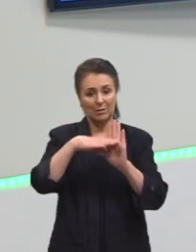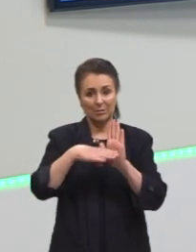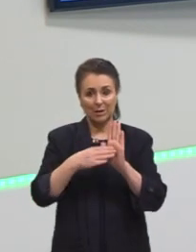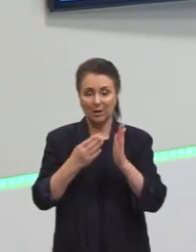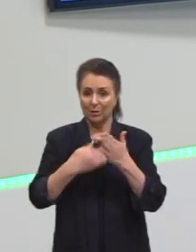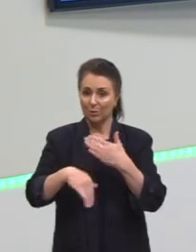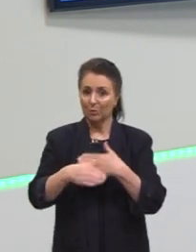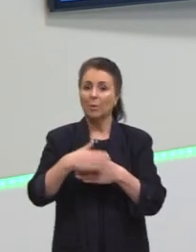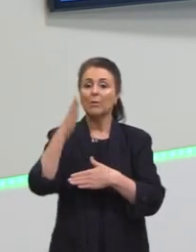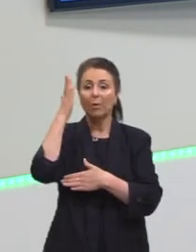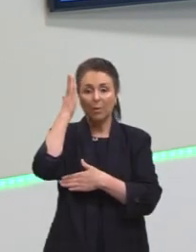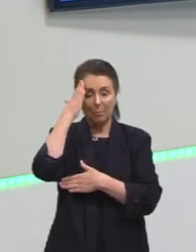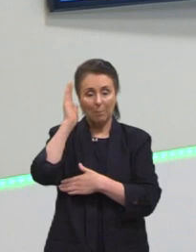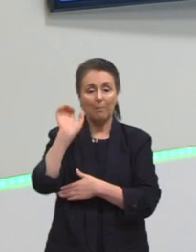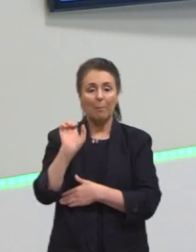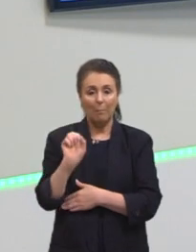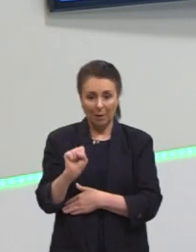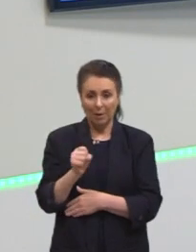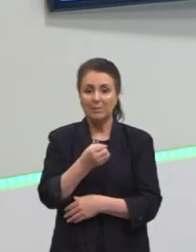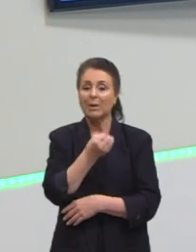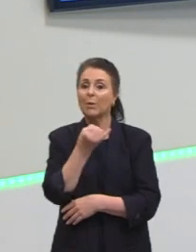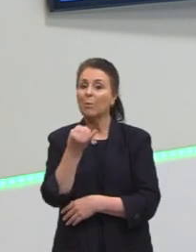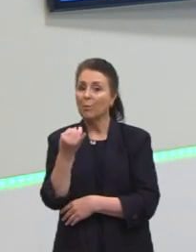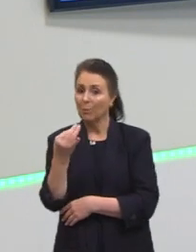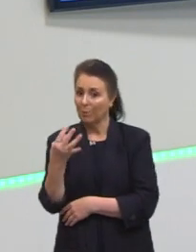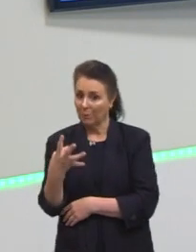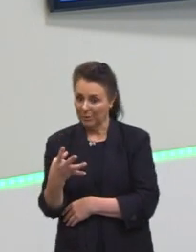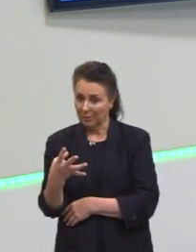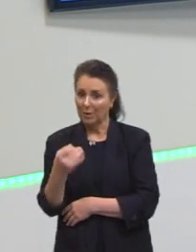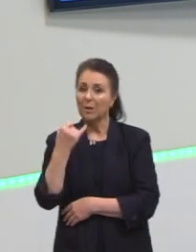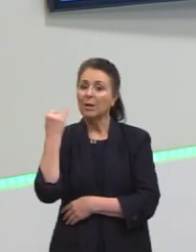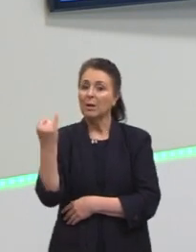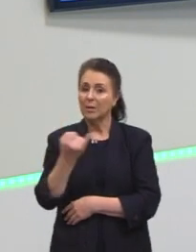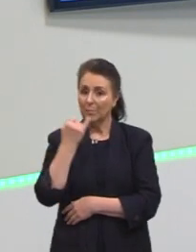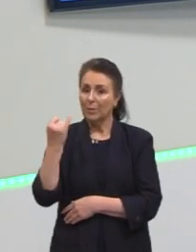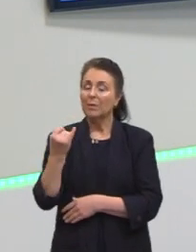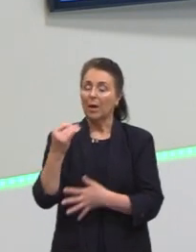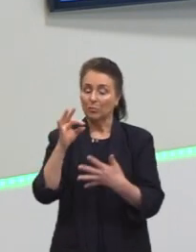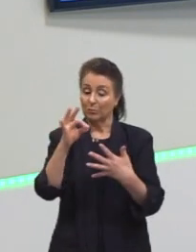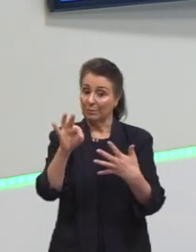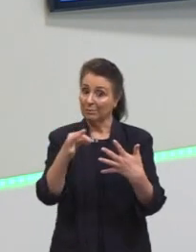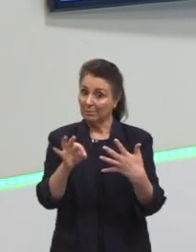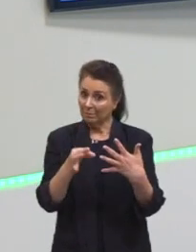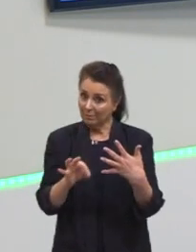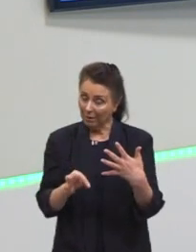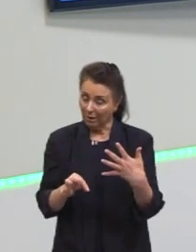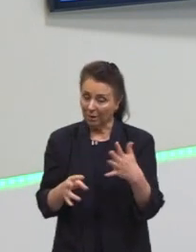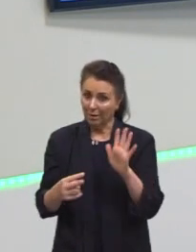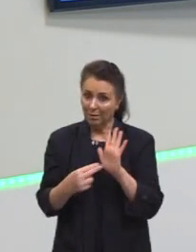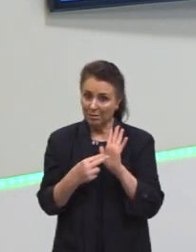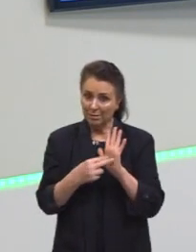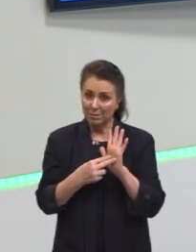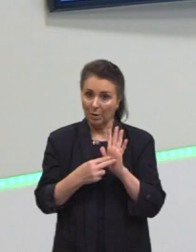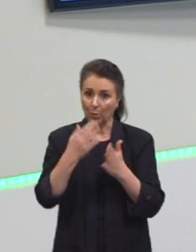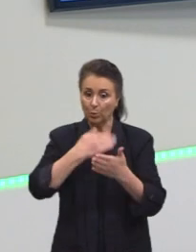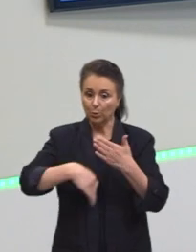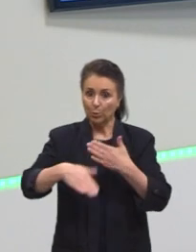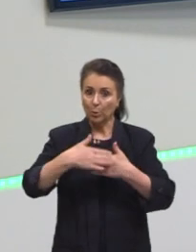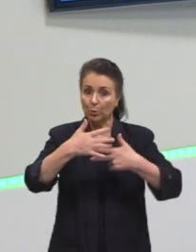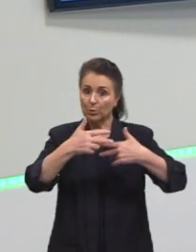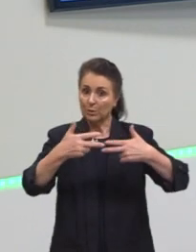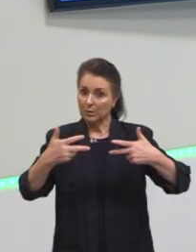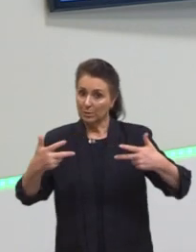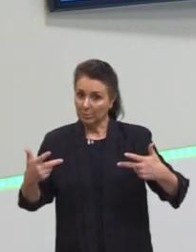mas sei quantas são elas. E é importante a gente destacar, todos os elementos foram utilizados,